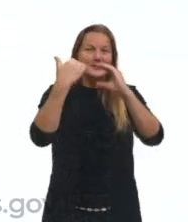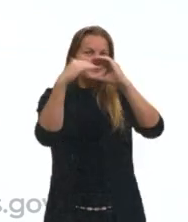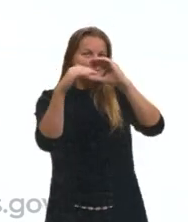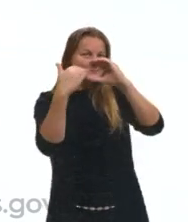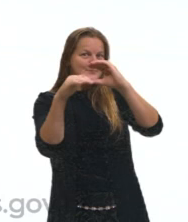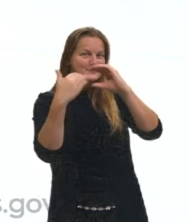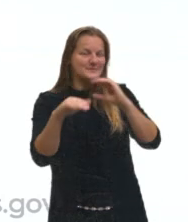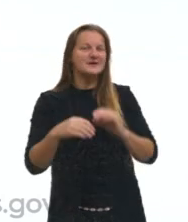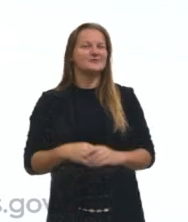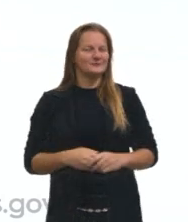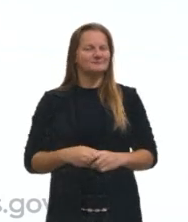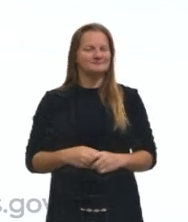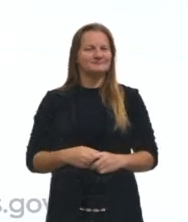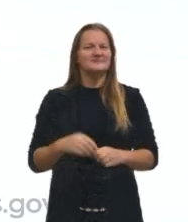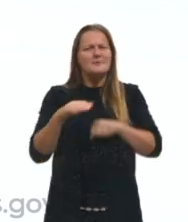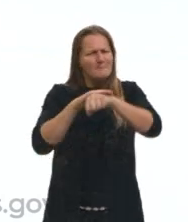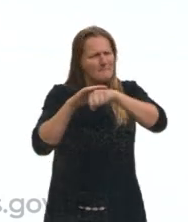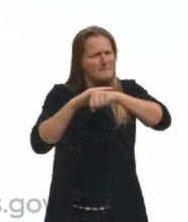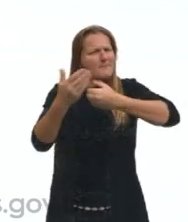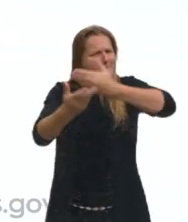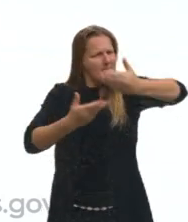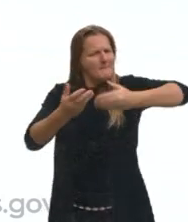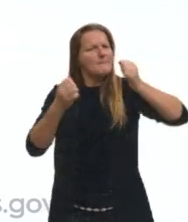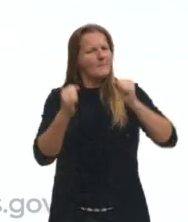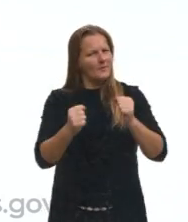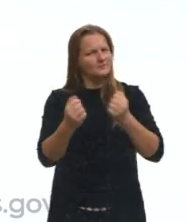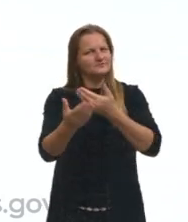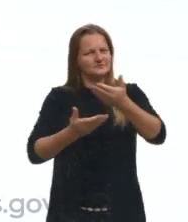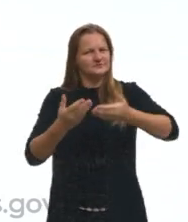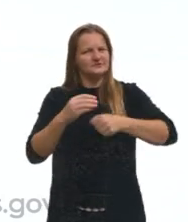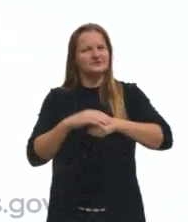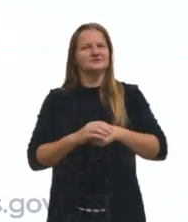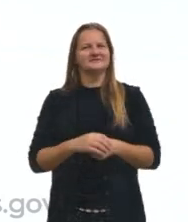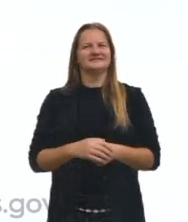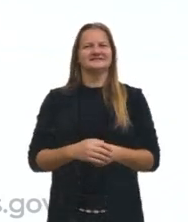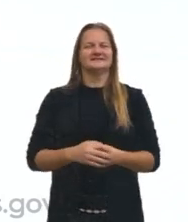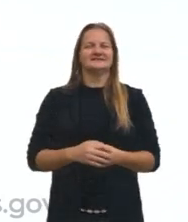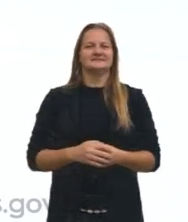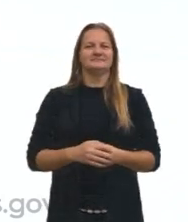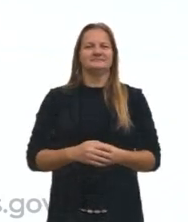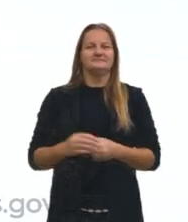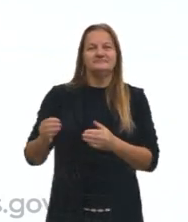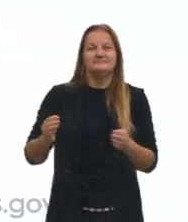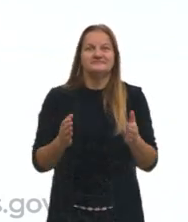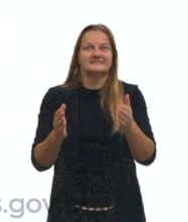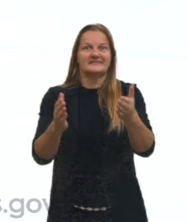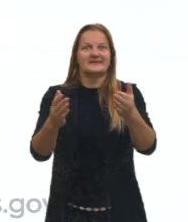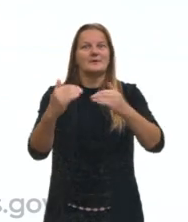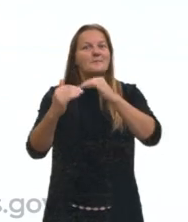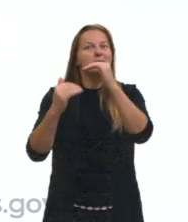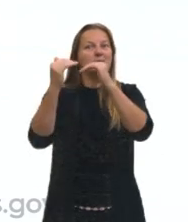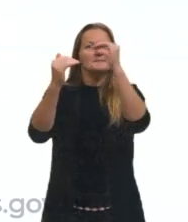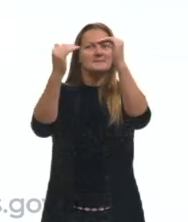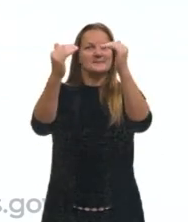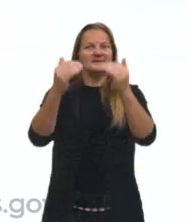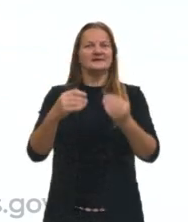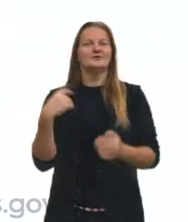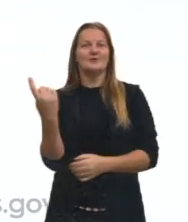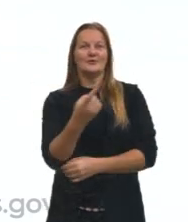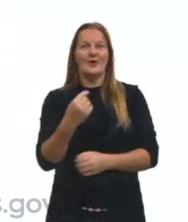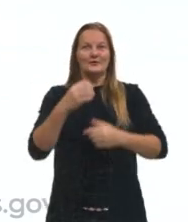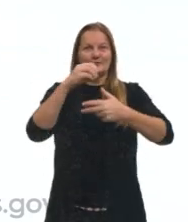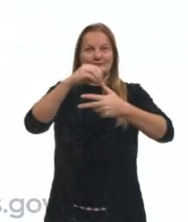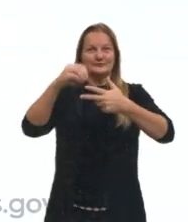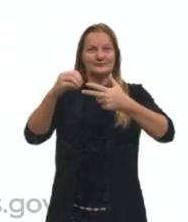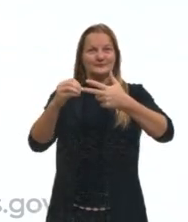educar, vocês queiram conversar um pouquinho comigo e acompanhar os bastidores aí nesse processo que é o nosso pré